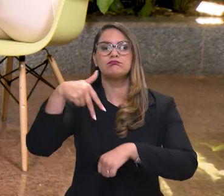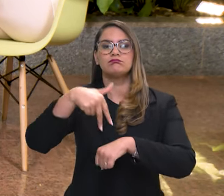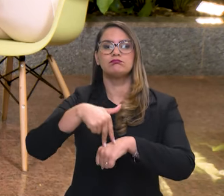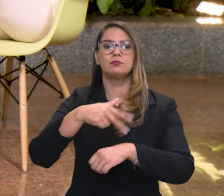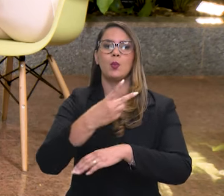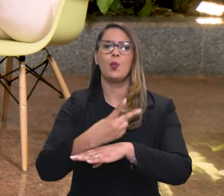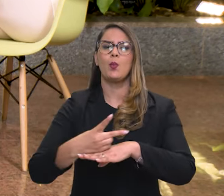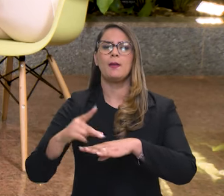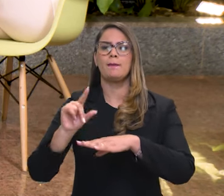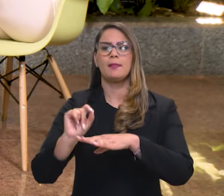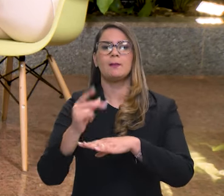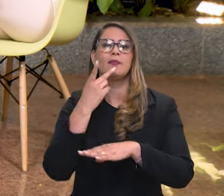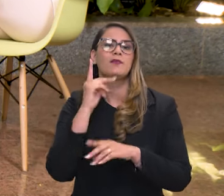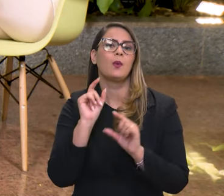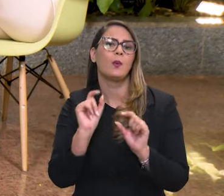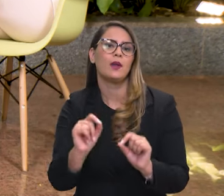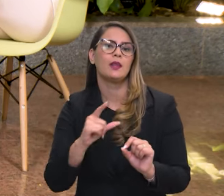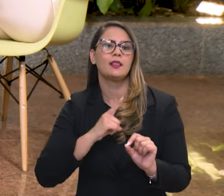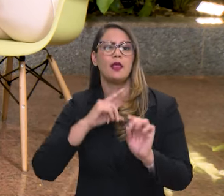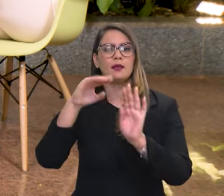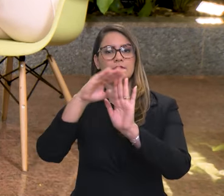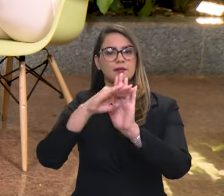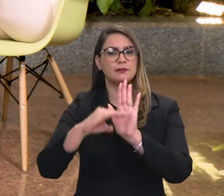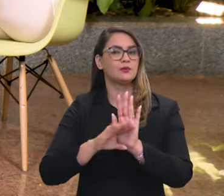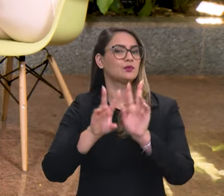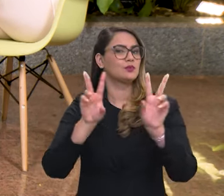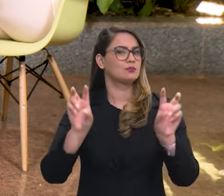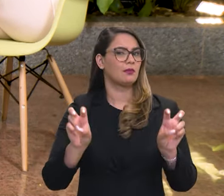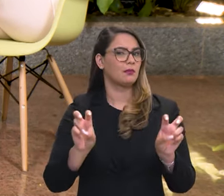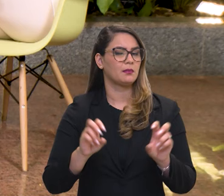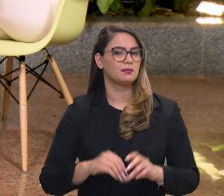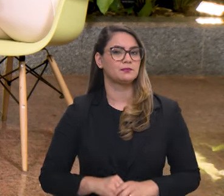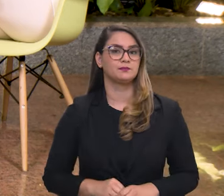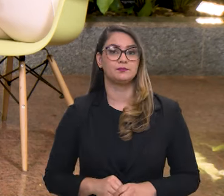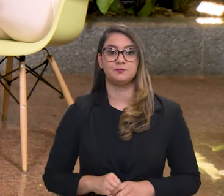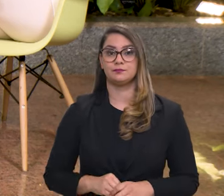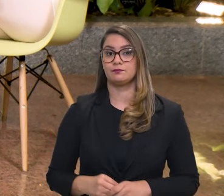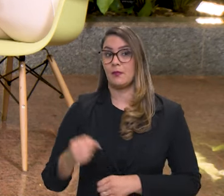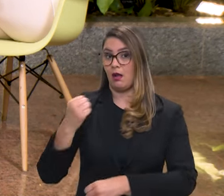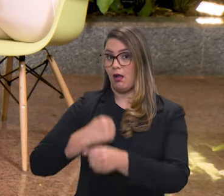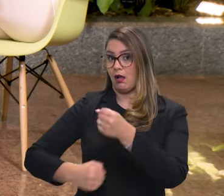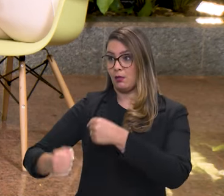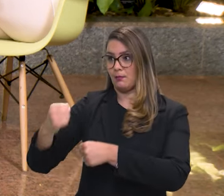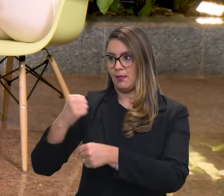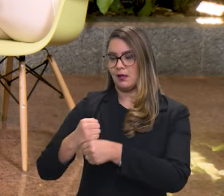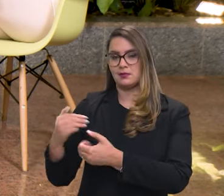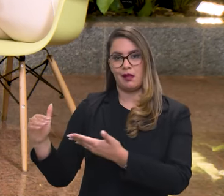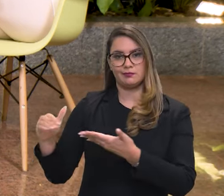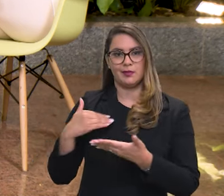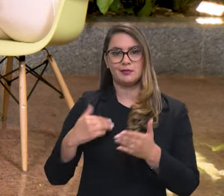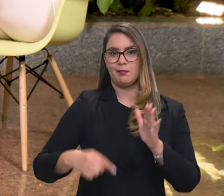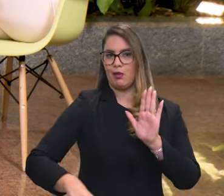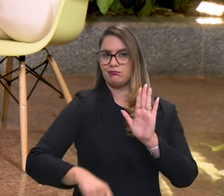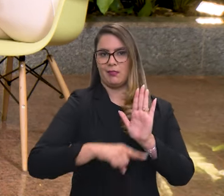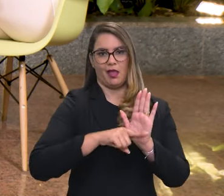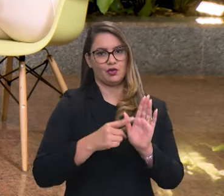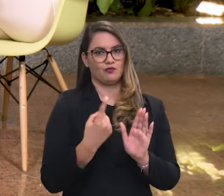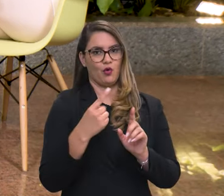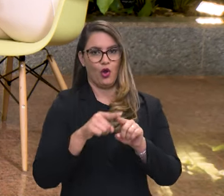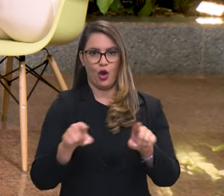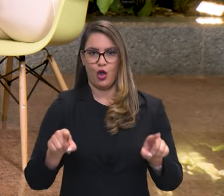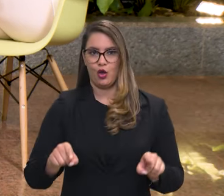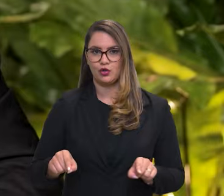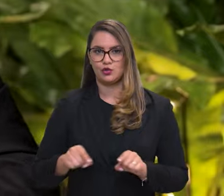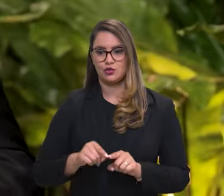posicionamento do IBAMA? Já existe uma definição sobre esse assunto? O ano passado nós tivemos uma negativa de um dos